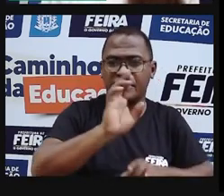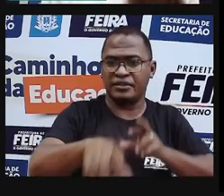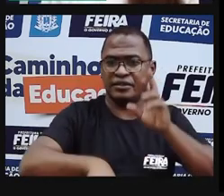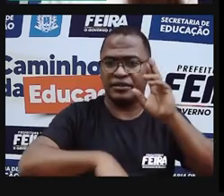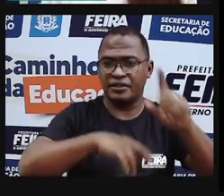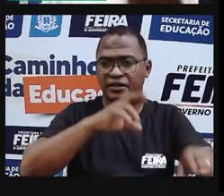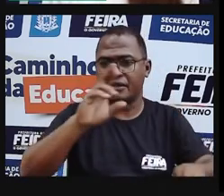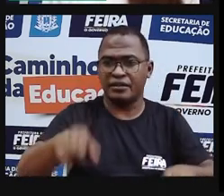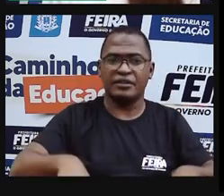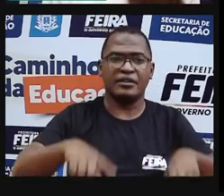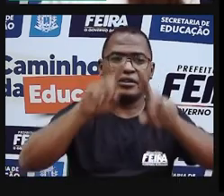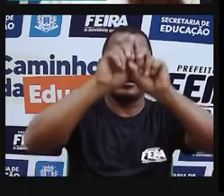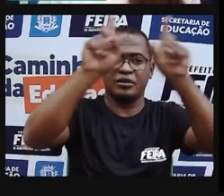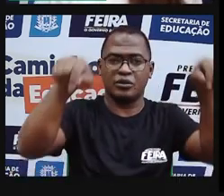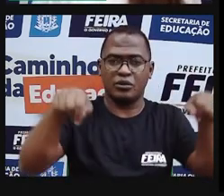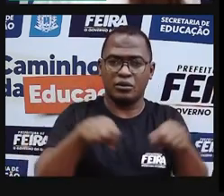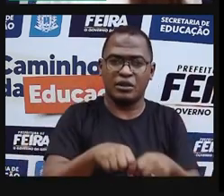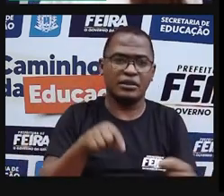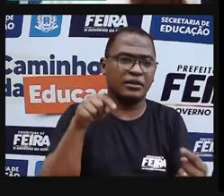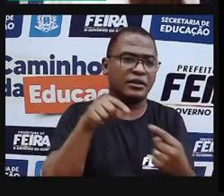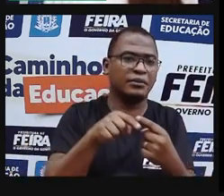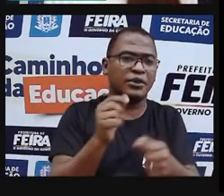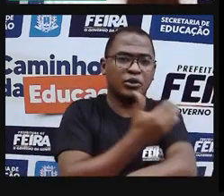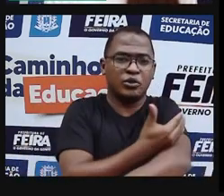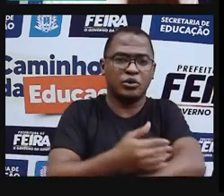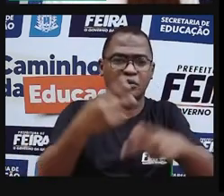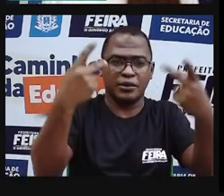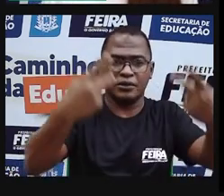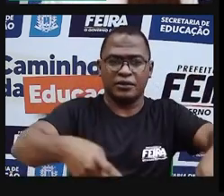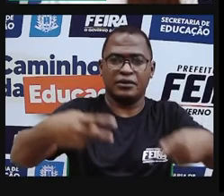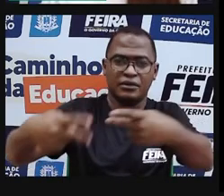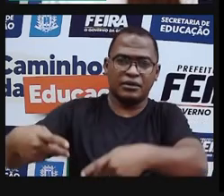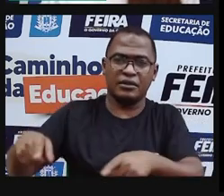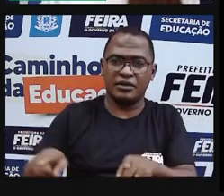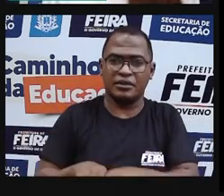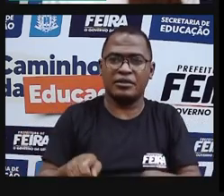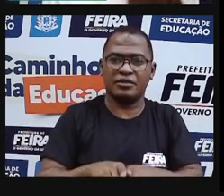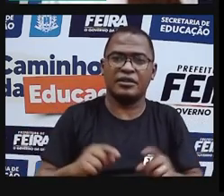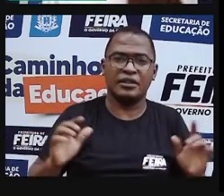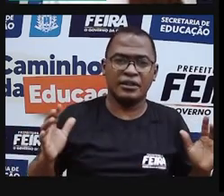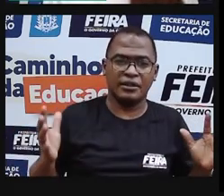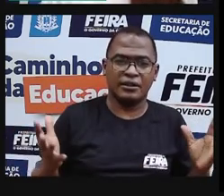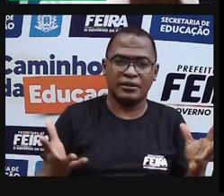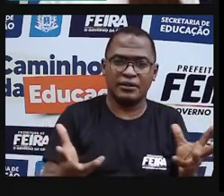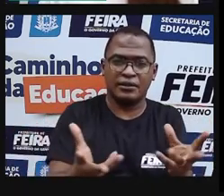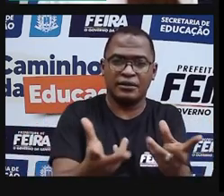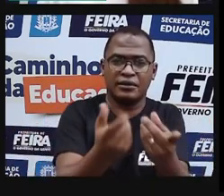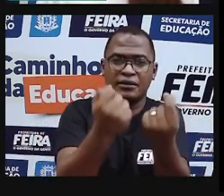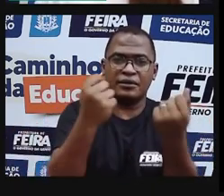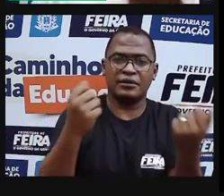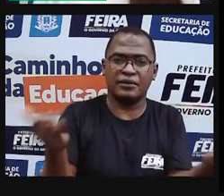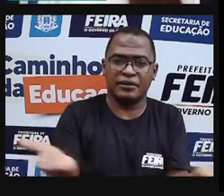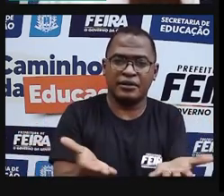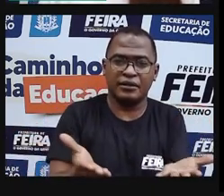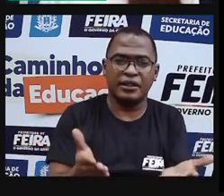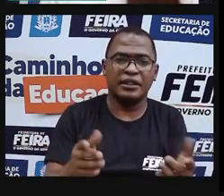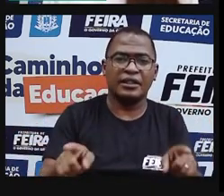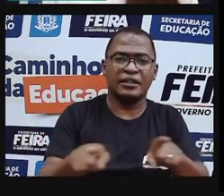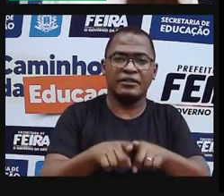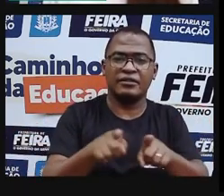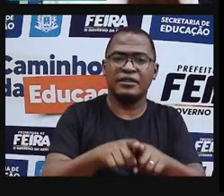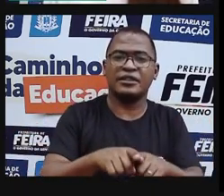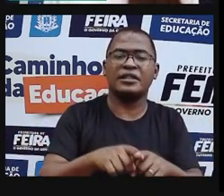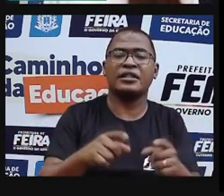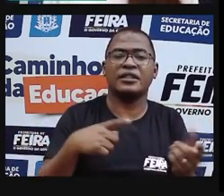temáticas regionais. Então, aí a gente já vai ver como ela utilizou, né, para o artesanato. Ela